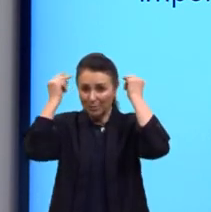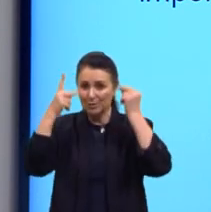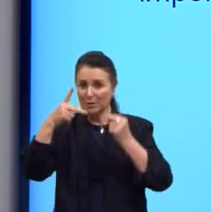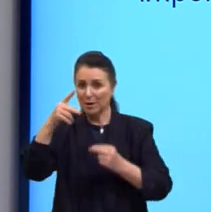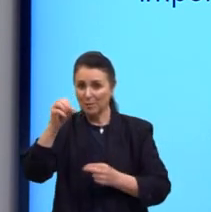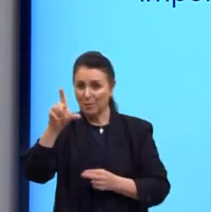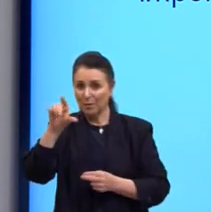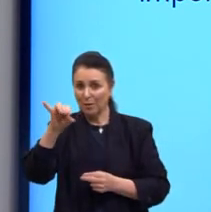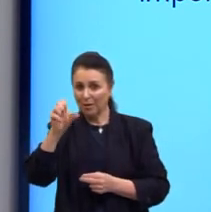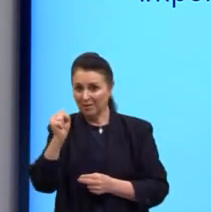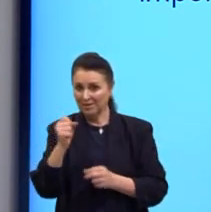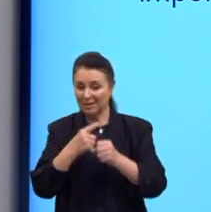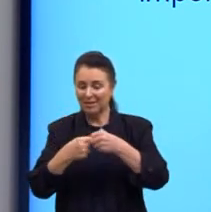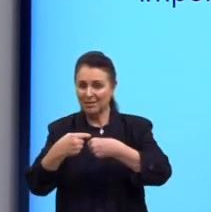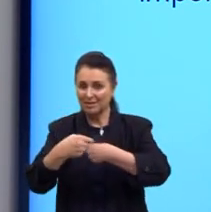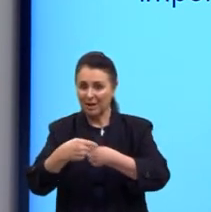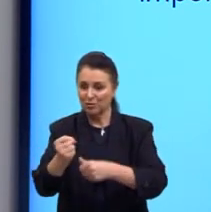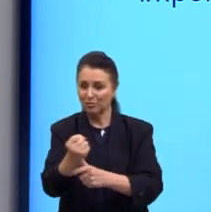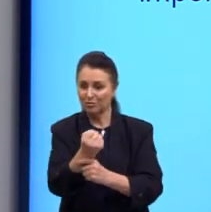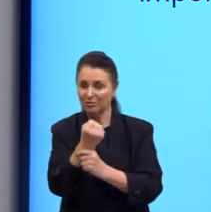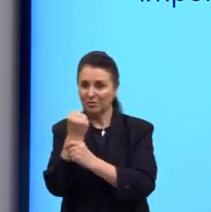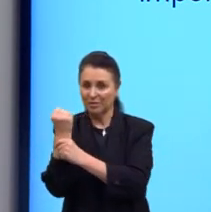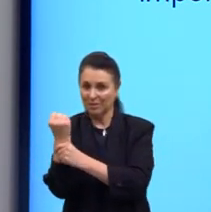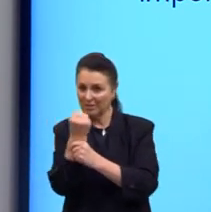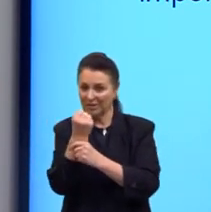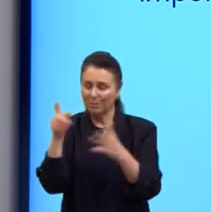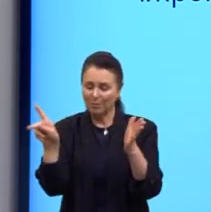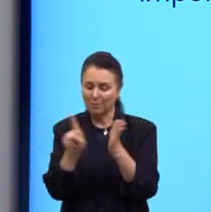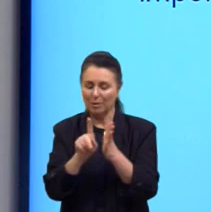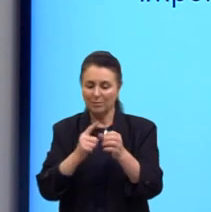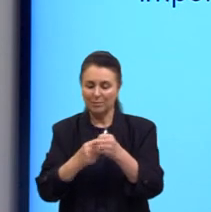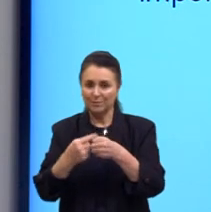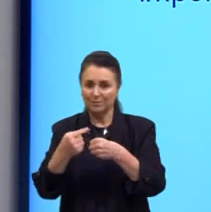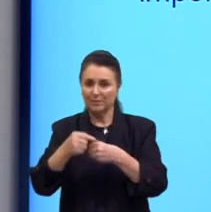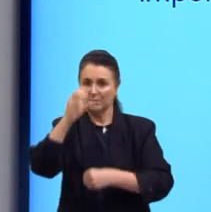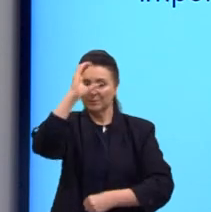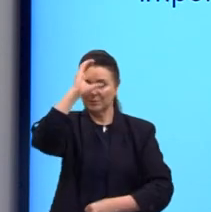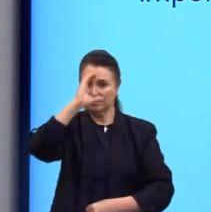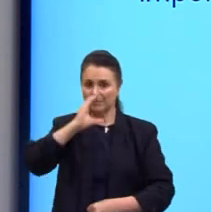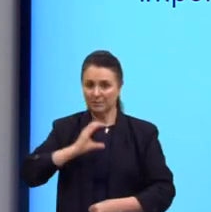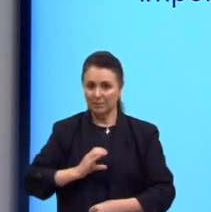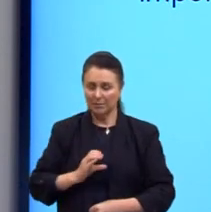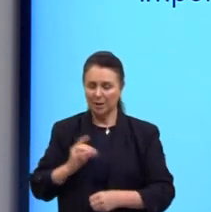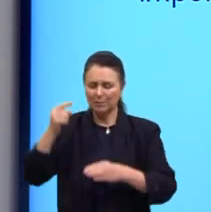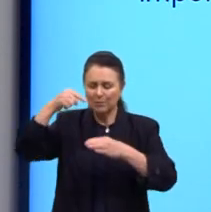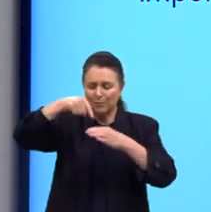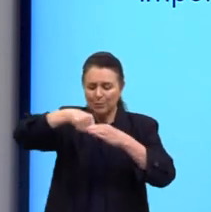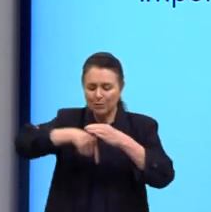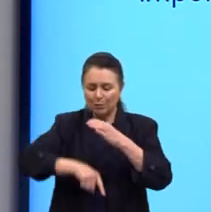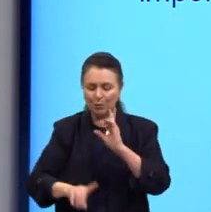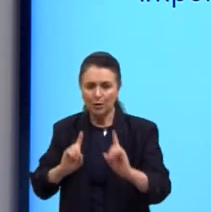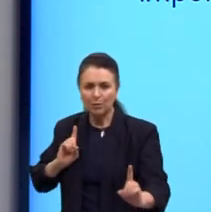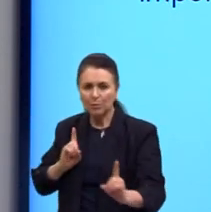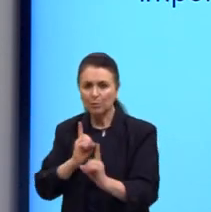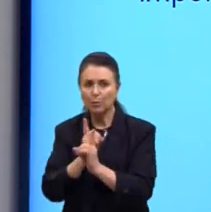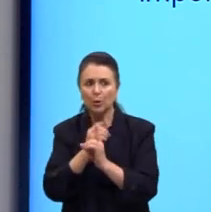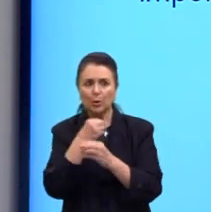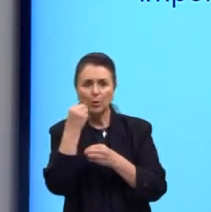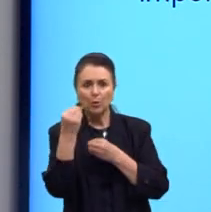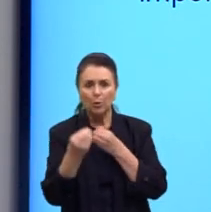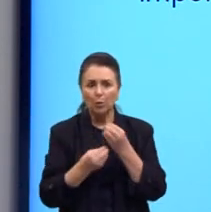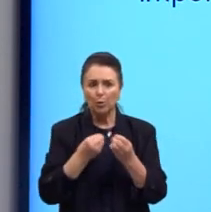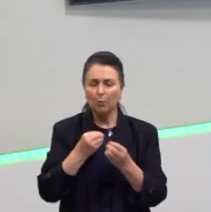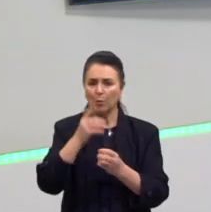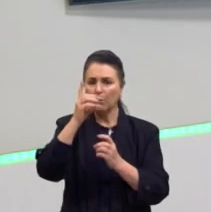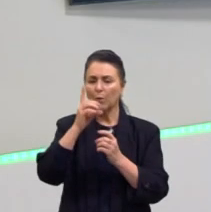tinham muita razão disso, de defender a polis. Então, cidadania é ir fundo na descoberta de como ela